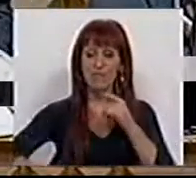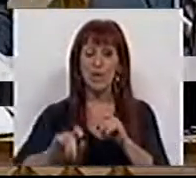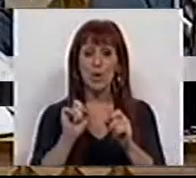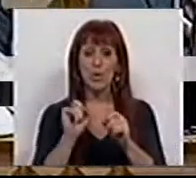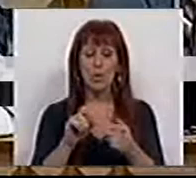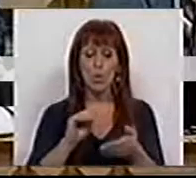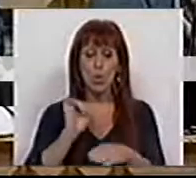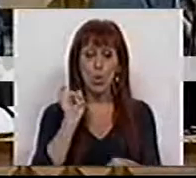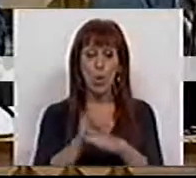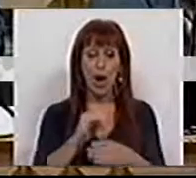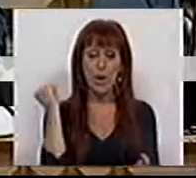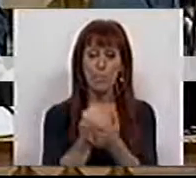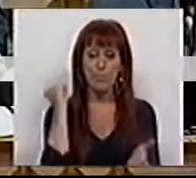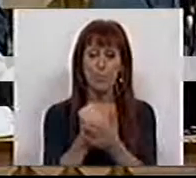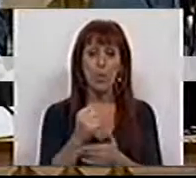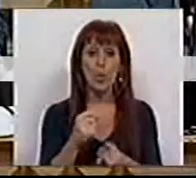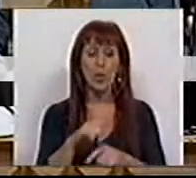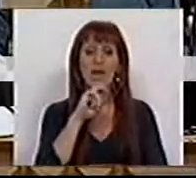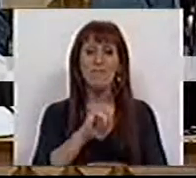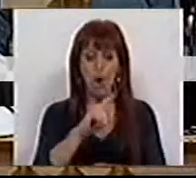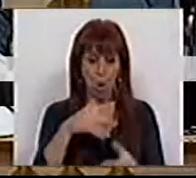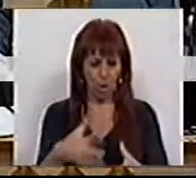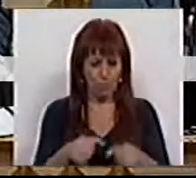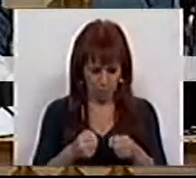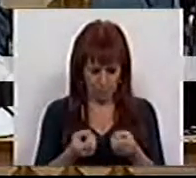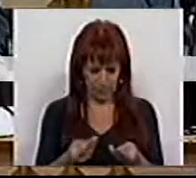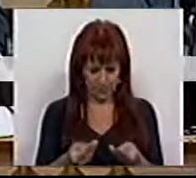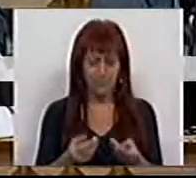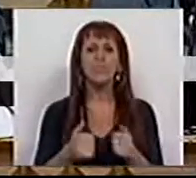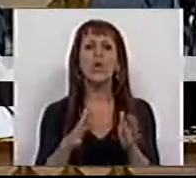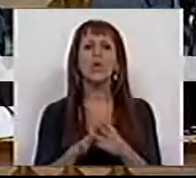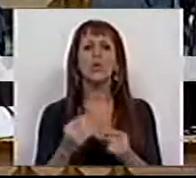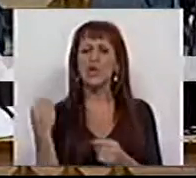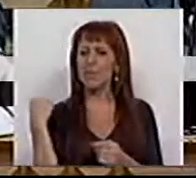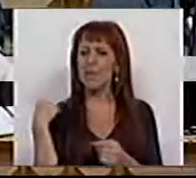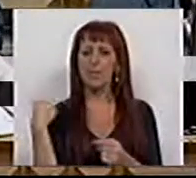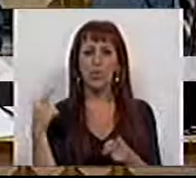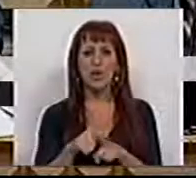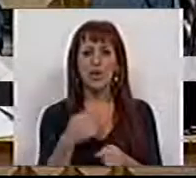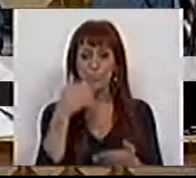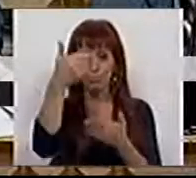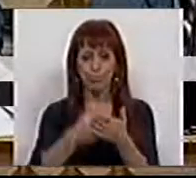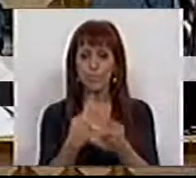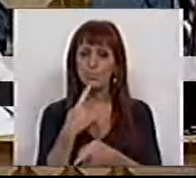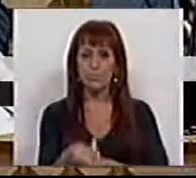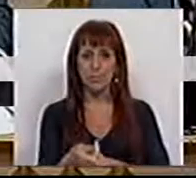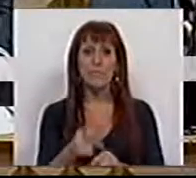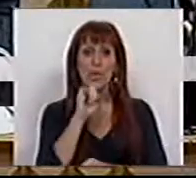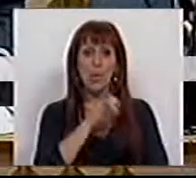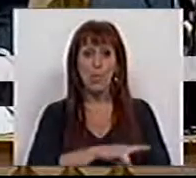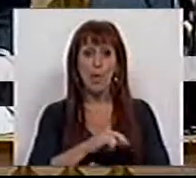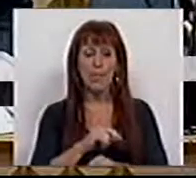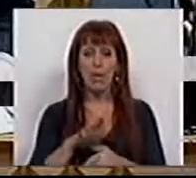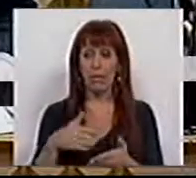correio registado e com aviso de recepção de todas as convocatórias e comunicações que